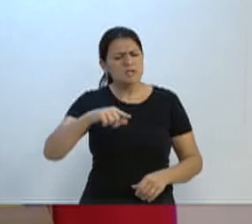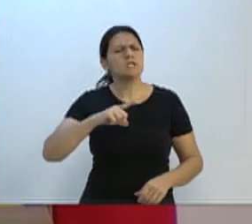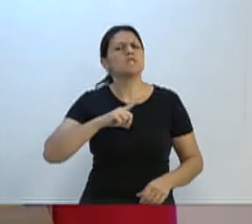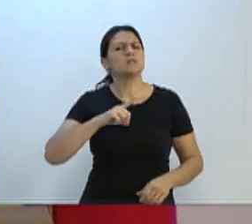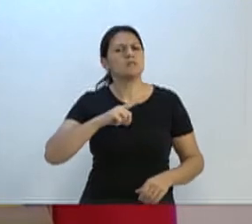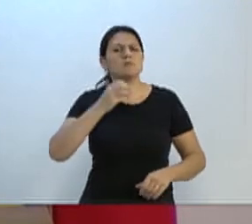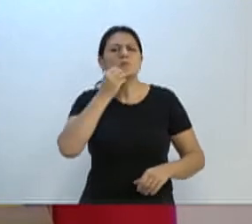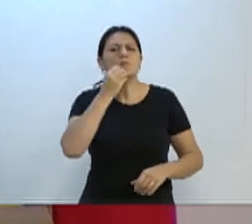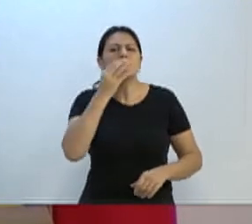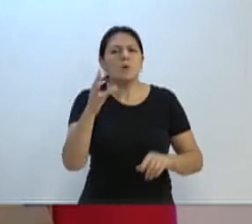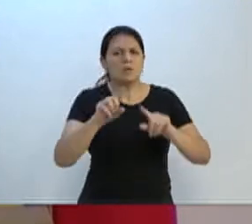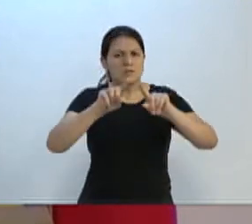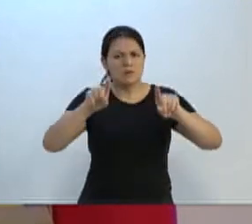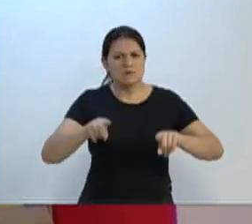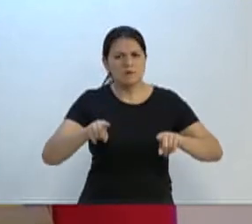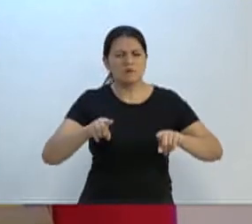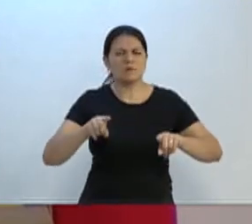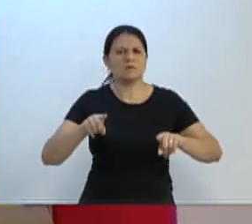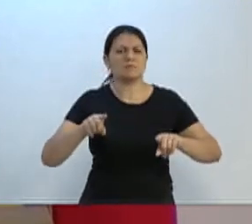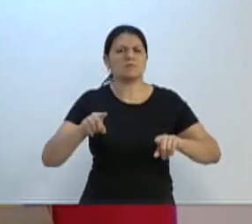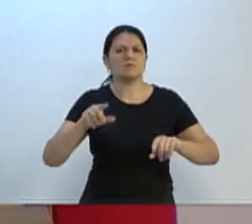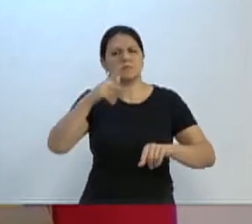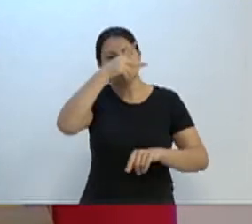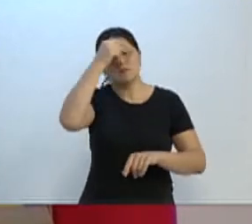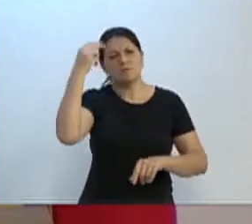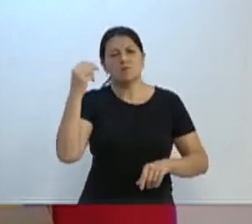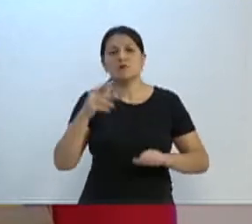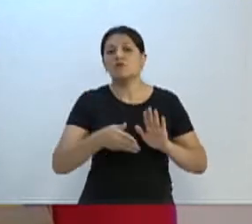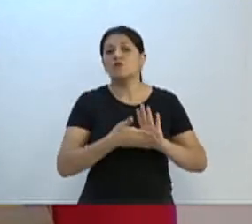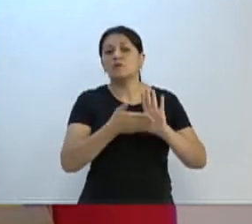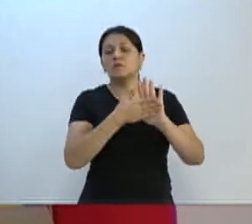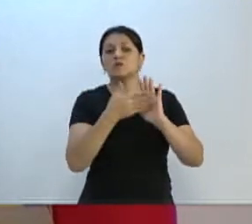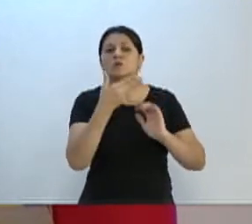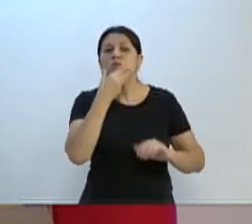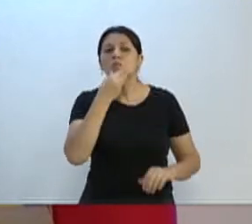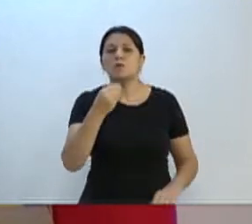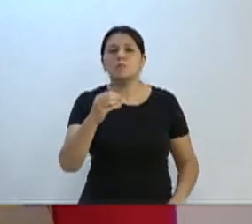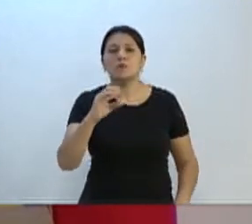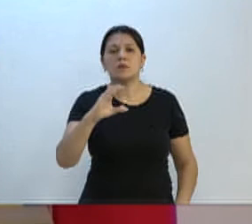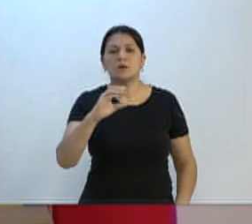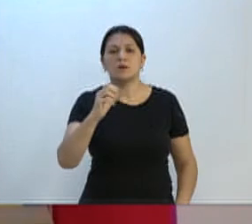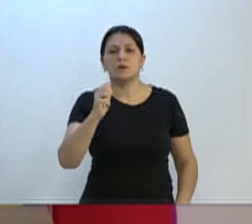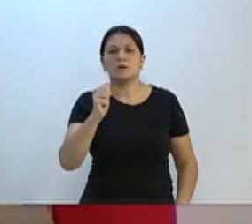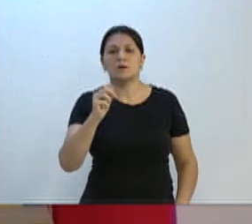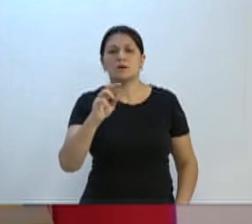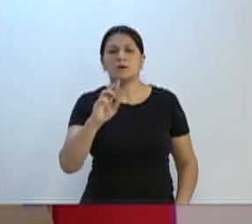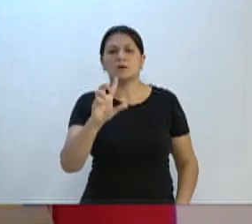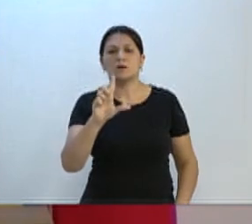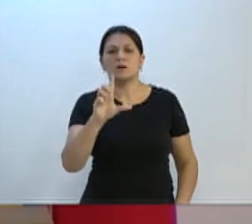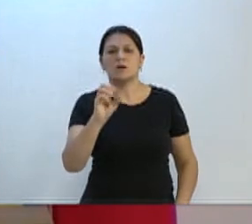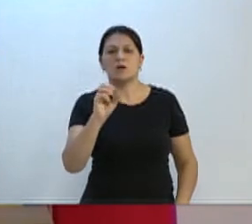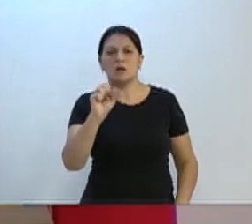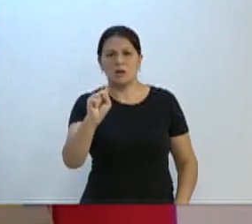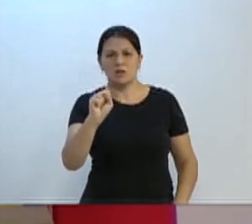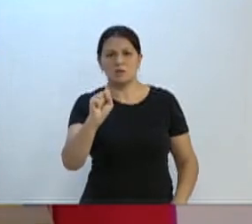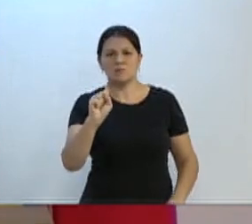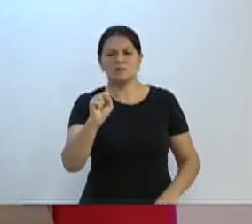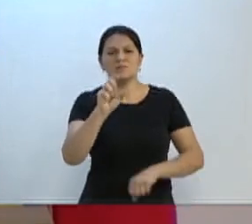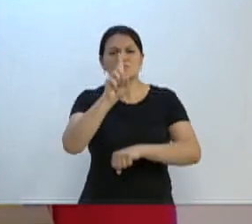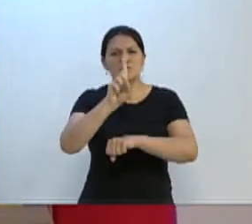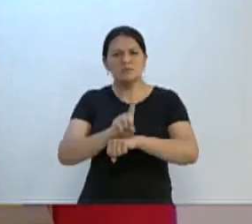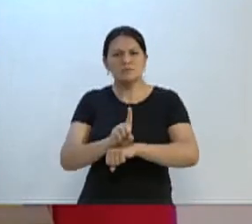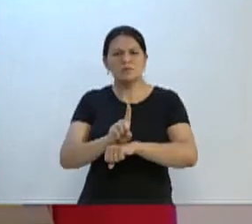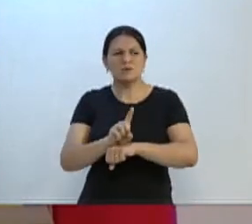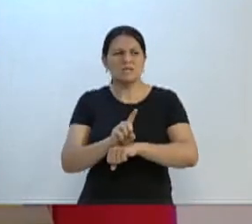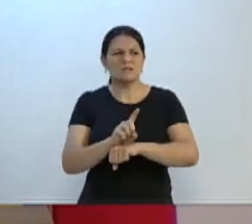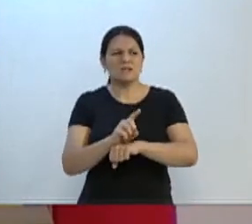servidores públicos na prefeitura. Eu vou aqui elogiar, por exemplo, o Alexandre, Carlos Alexandre Ferreira, diretor de cartografia. Toda vez que